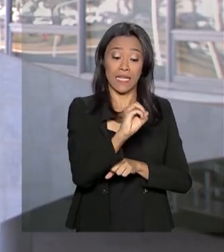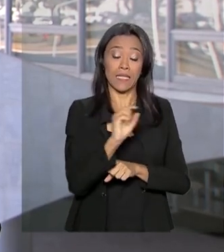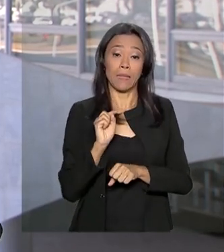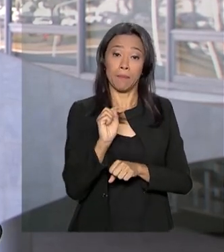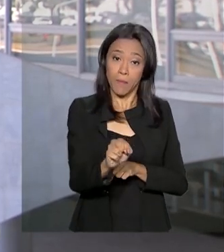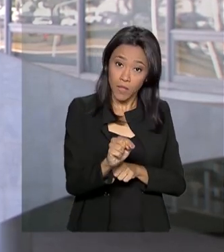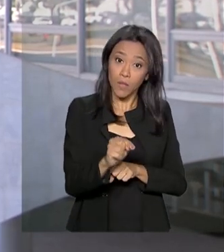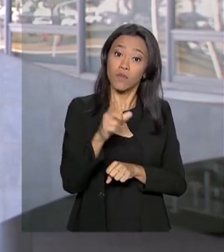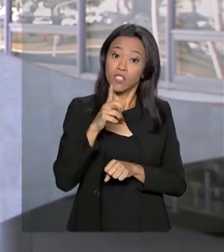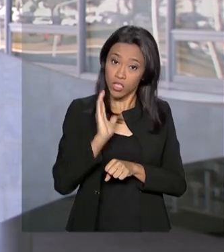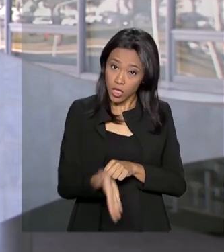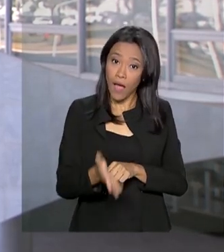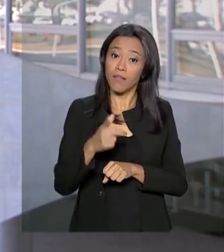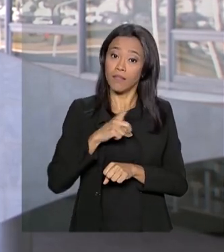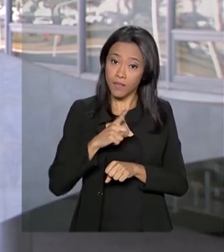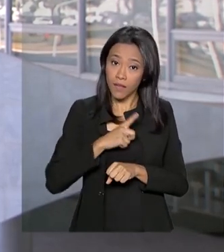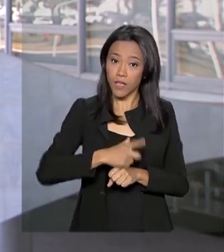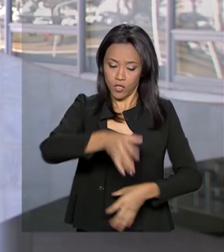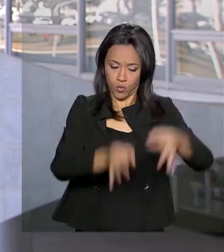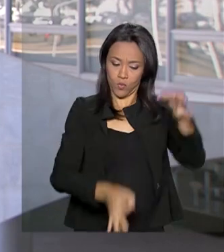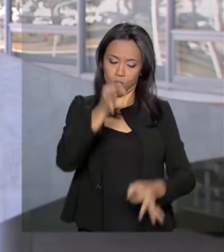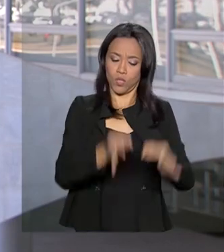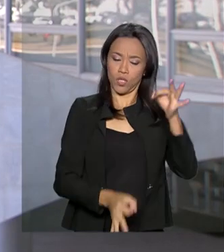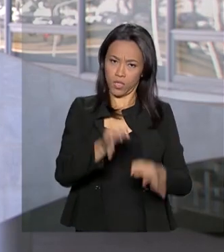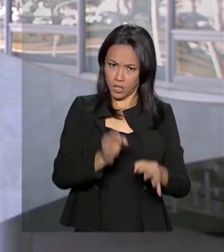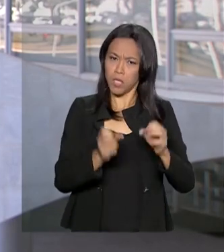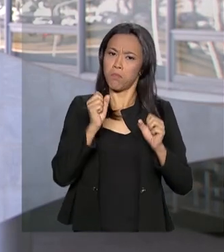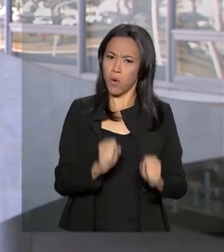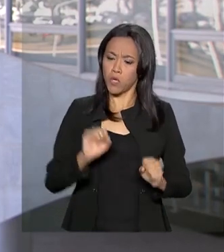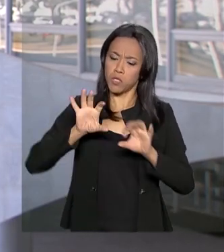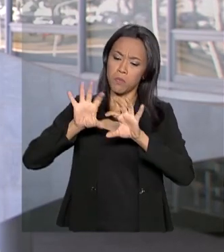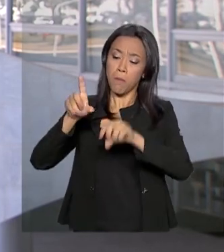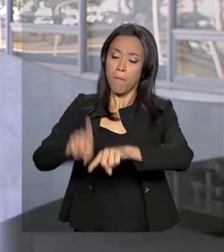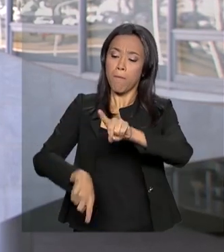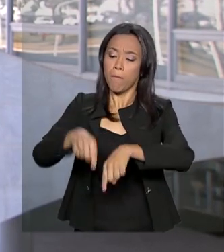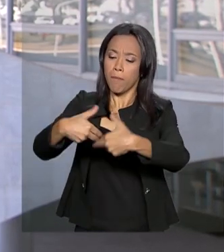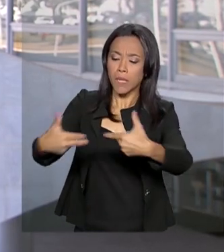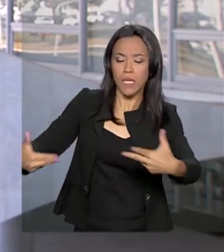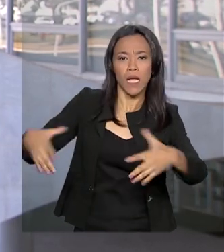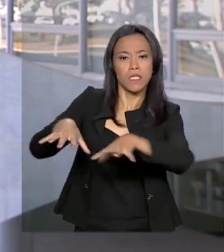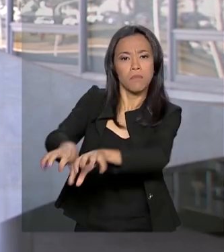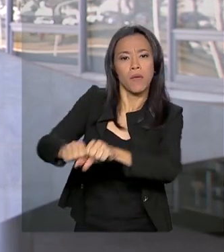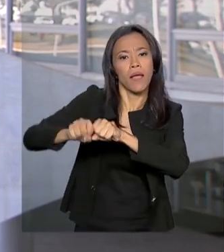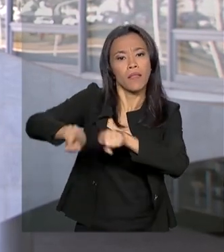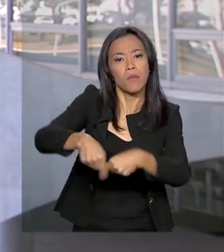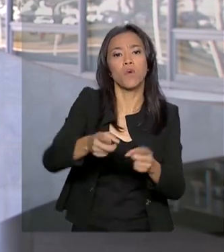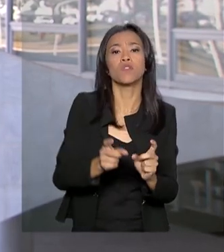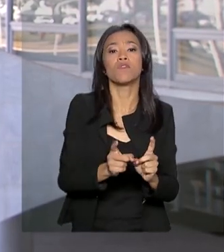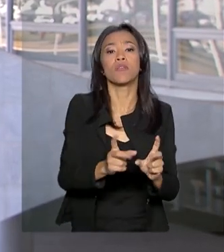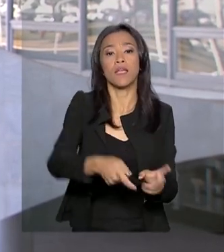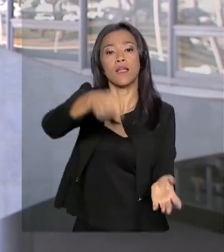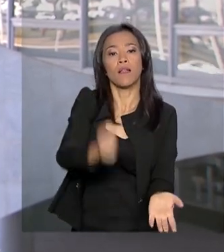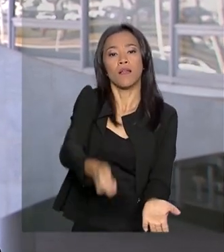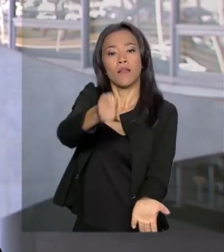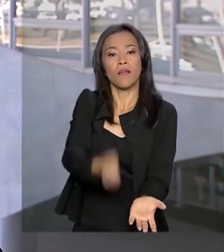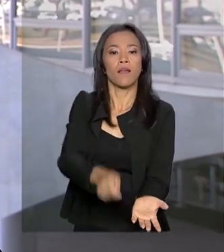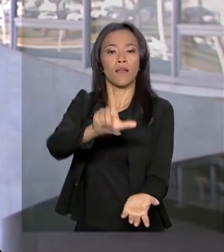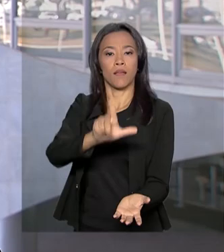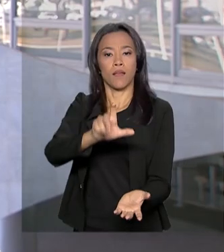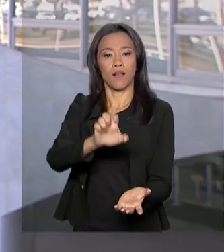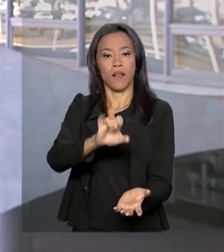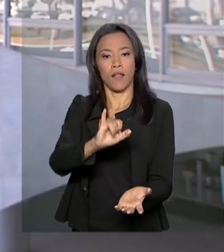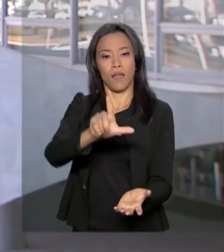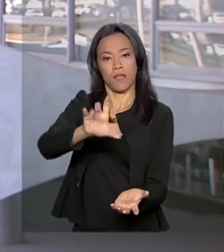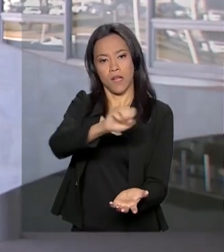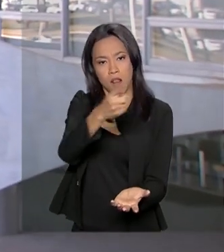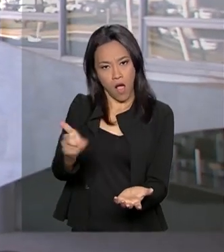têm sentença definitiva da Justiça e já podem ser leiloados imediatamente. A assinatura da medida provisória será no fim da tarde de hoje,